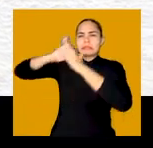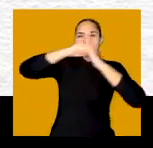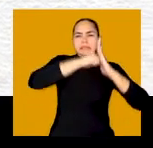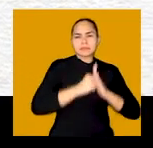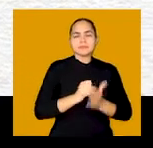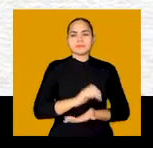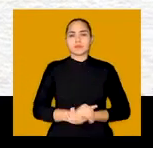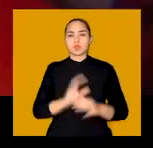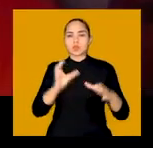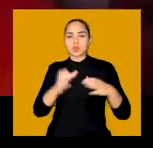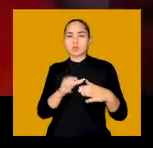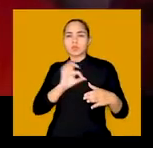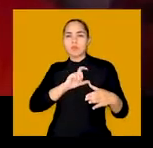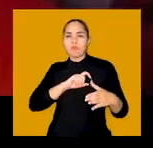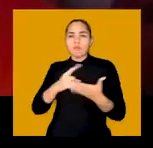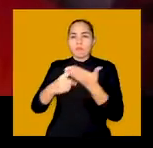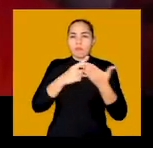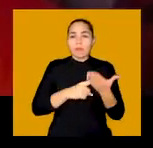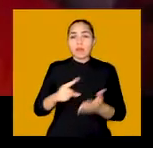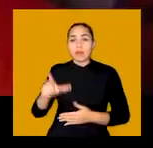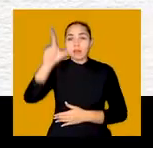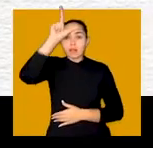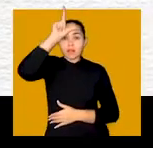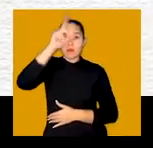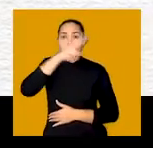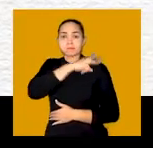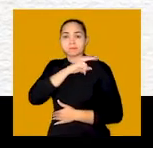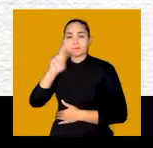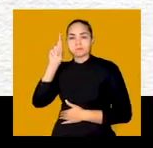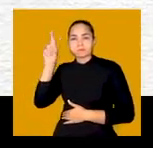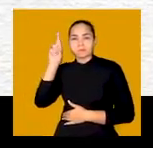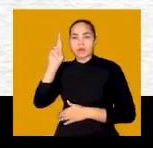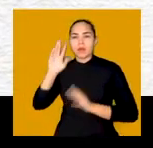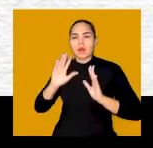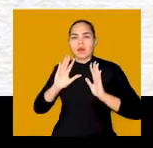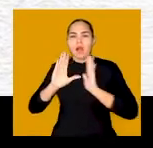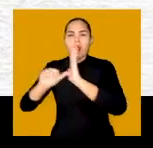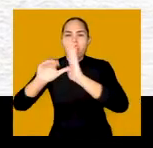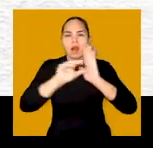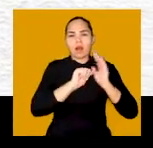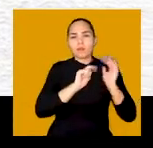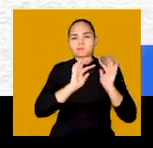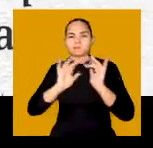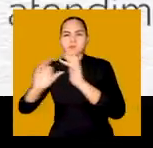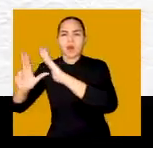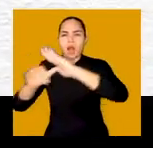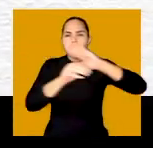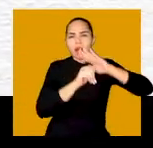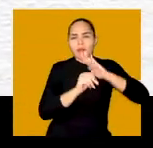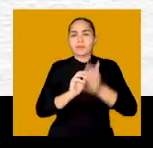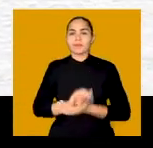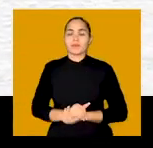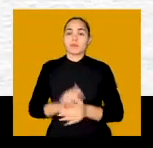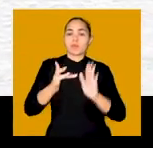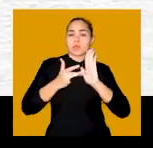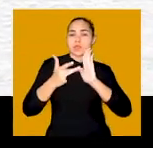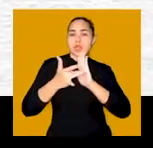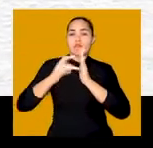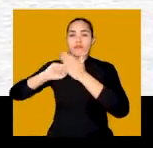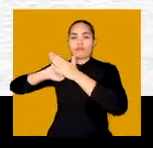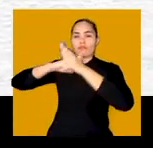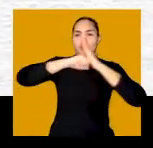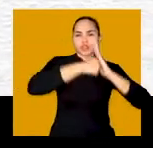portas. O motim, liderado pelo capitão Wagner, provocou saques, arrastões e assaltos. Postos de saúde